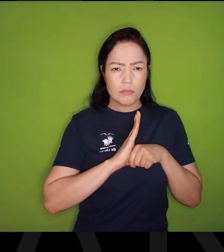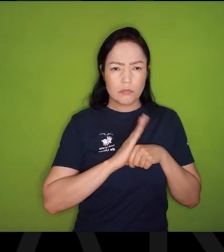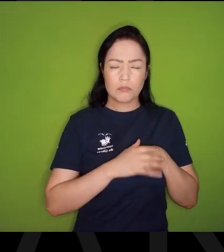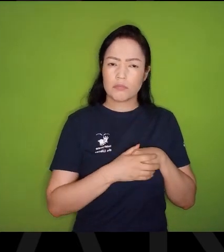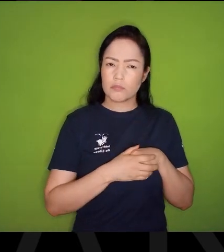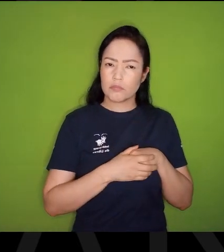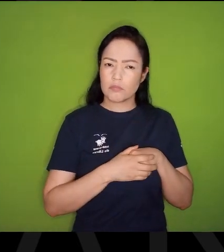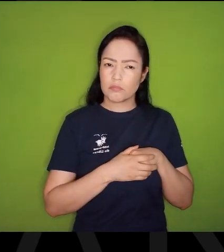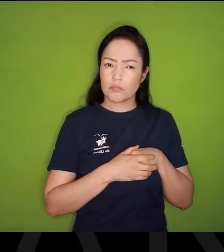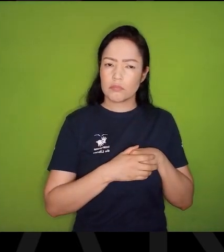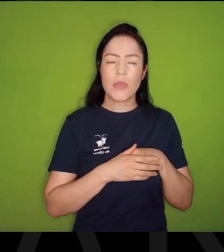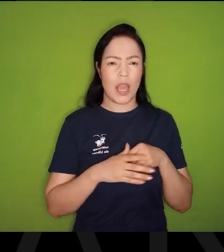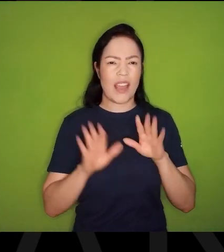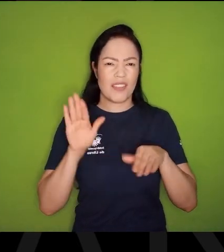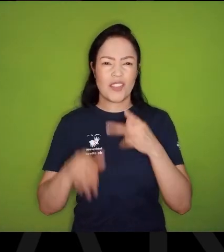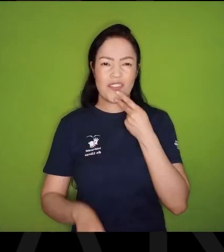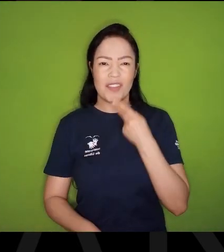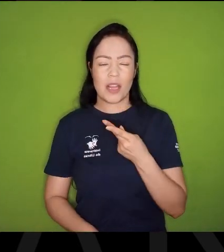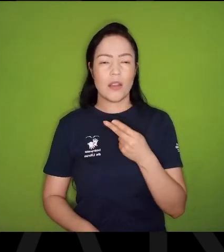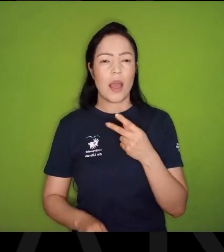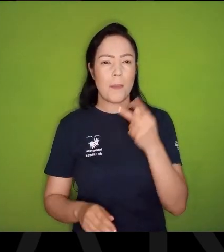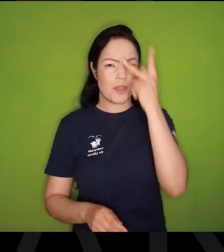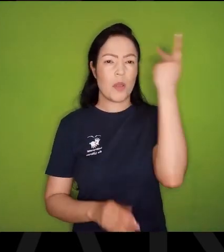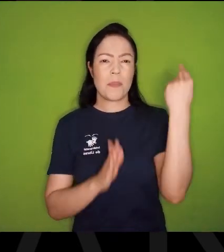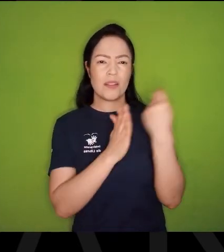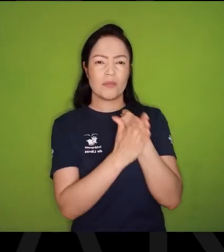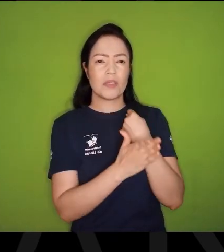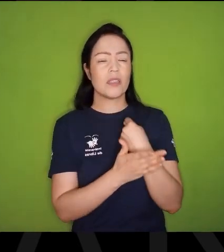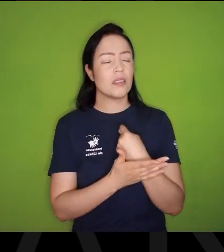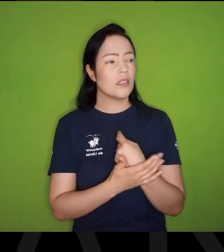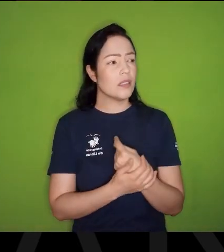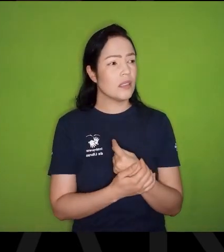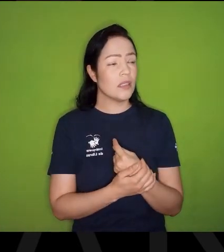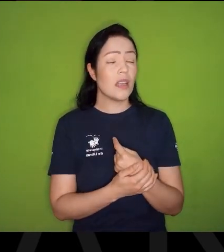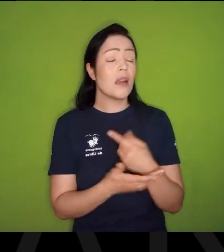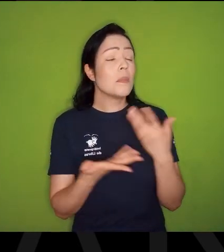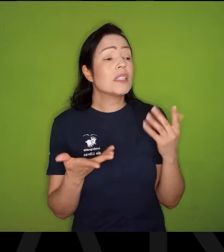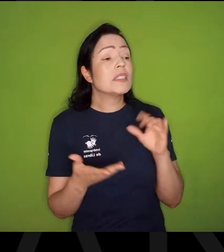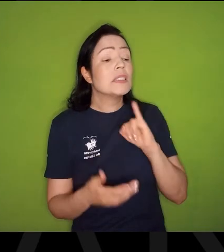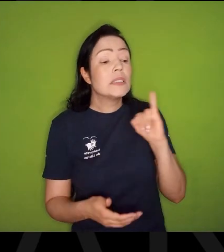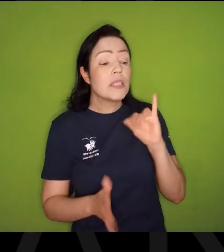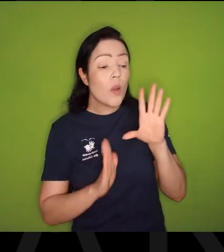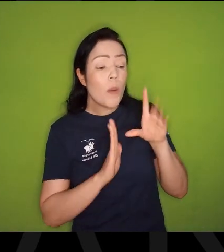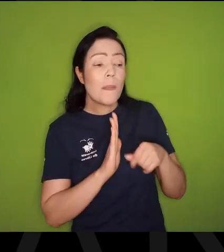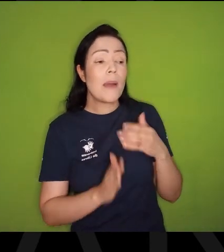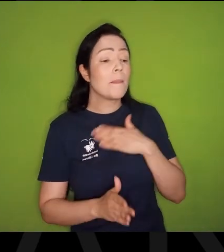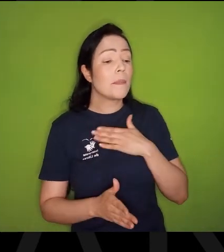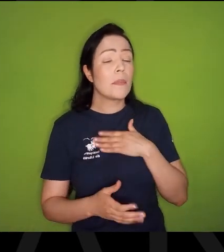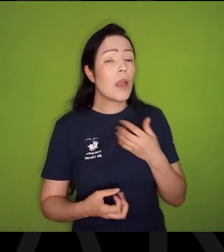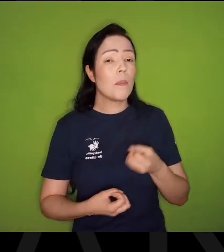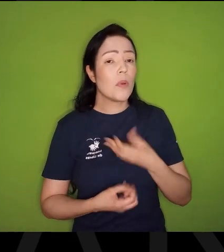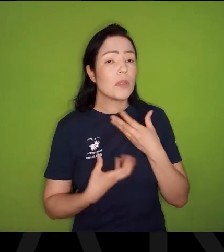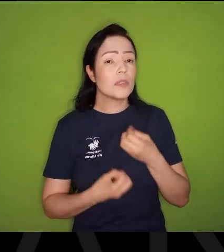Eu até falo assim, Algumas vezes, Algumas pessoas perguntam assim, E se roubarem a minha poesia?